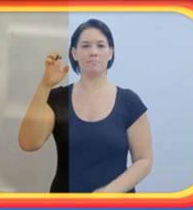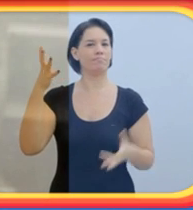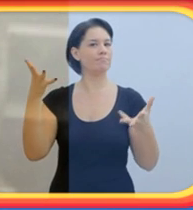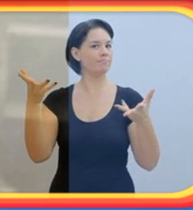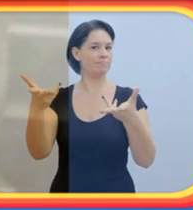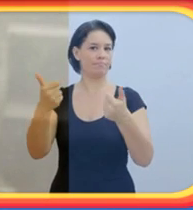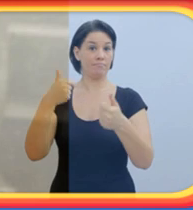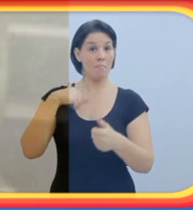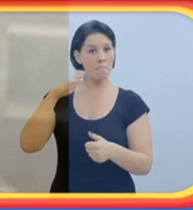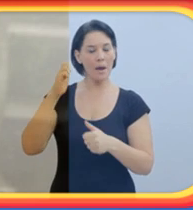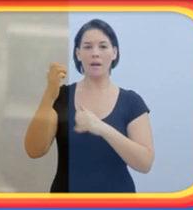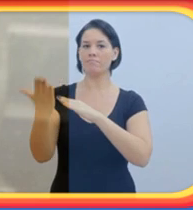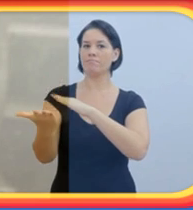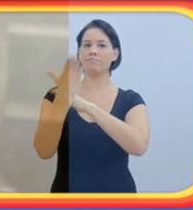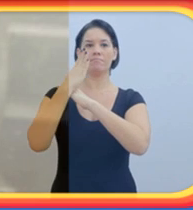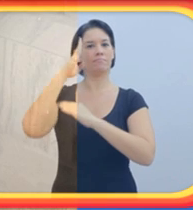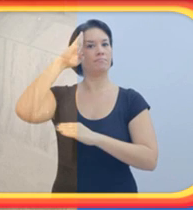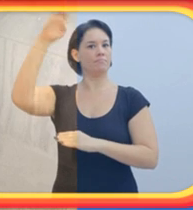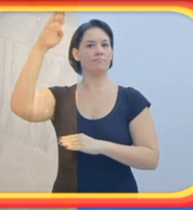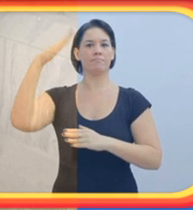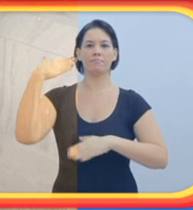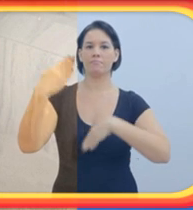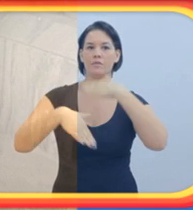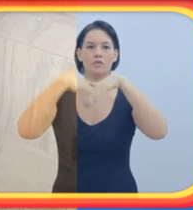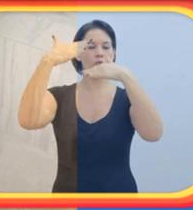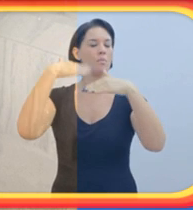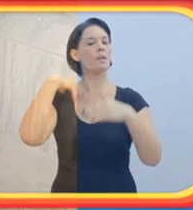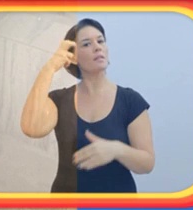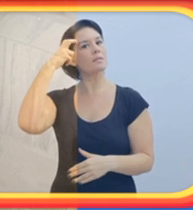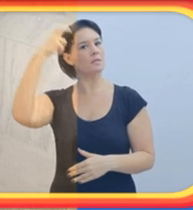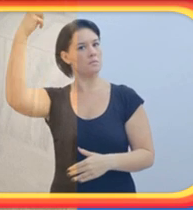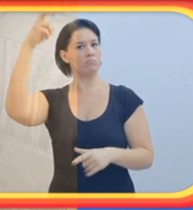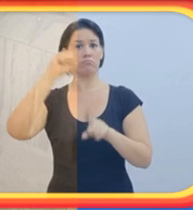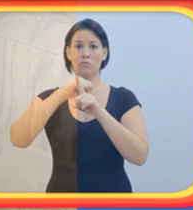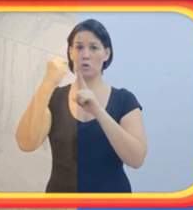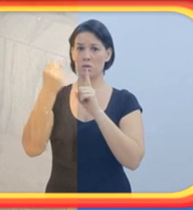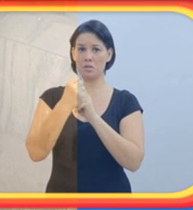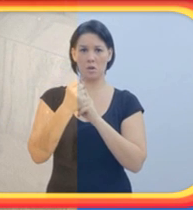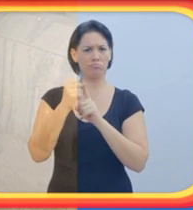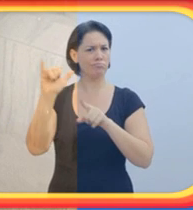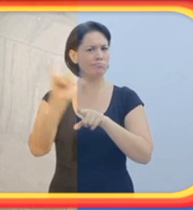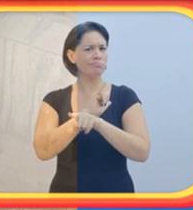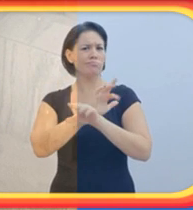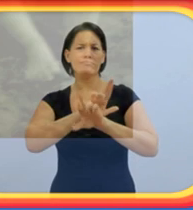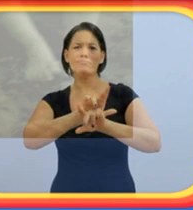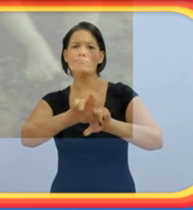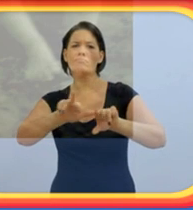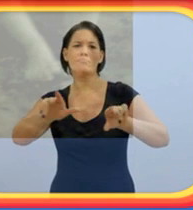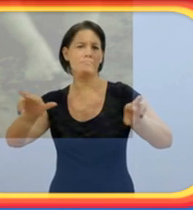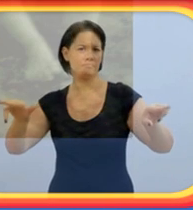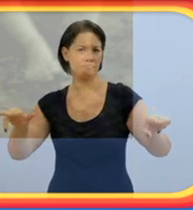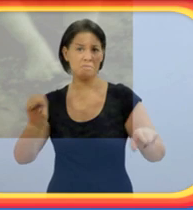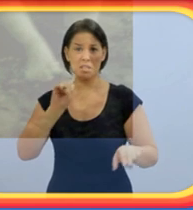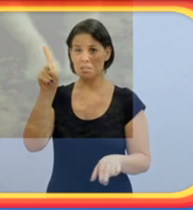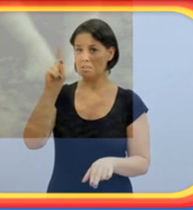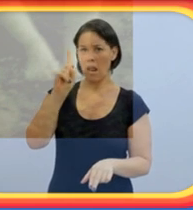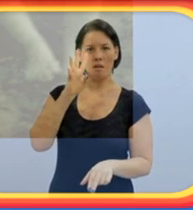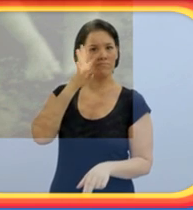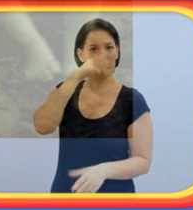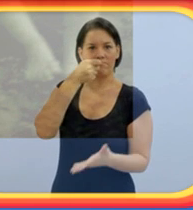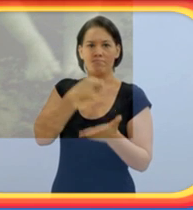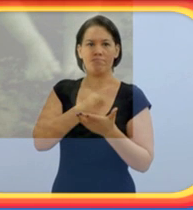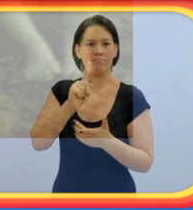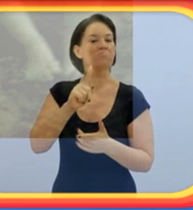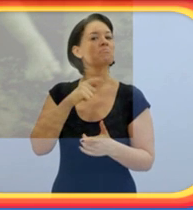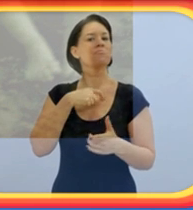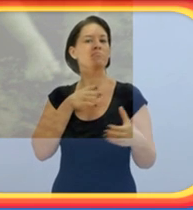eu tive principalmente uma grande mãe. Minha mãe foi primordial para o meu desenvolvimento intelectual, social, de todas as